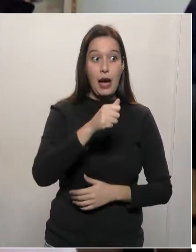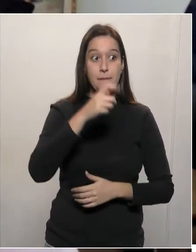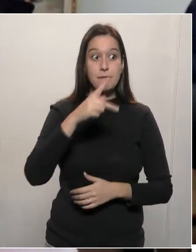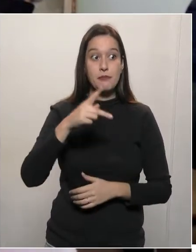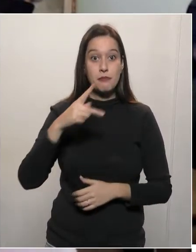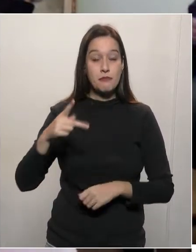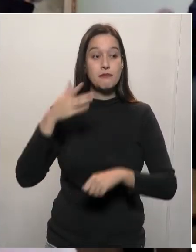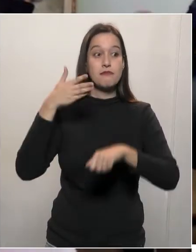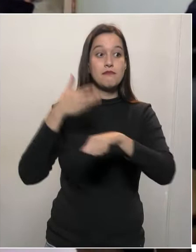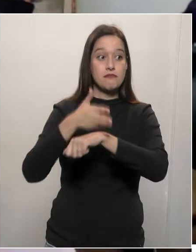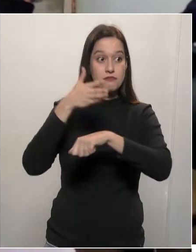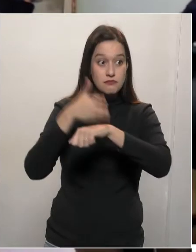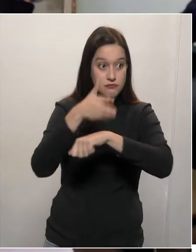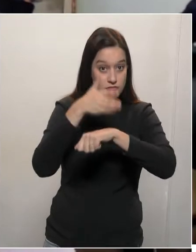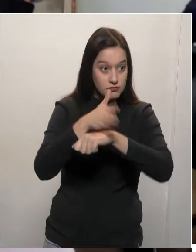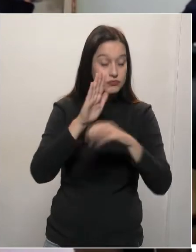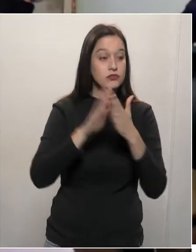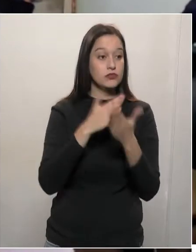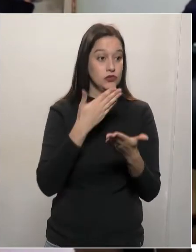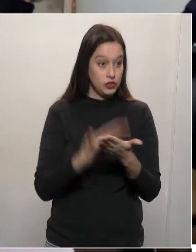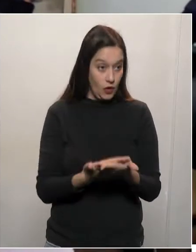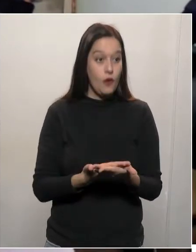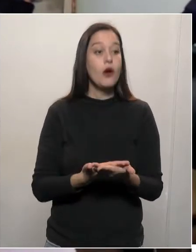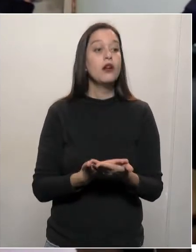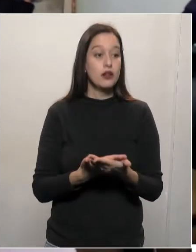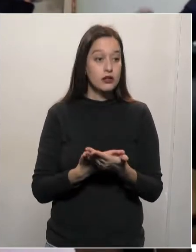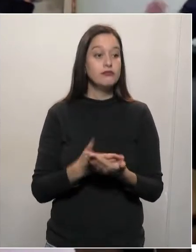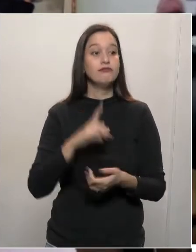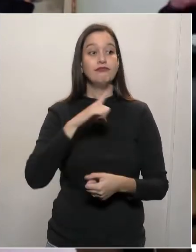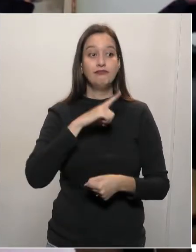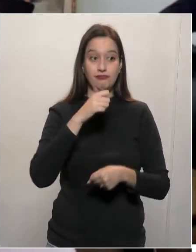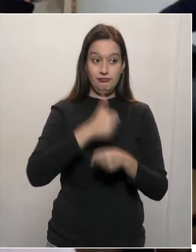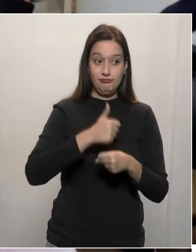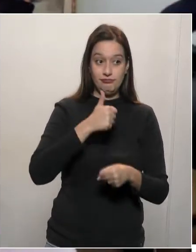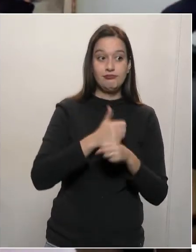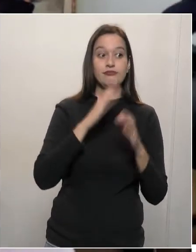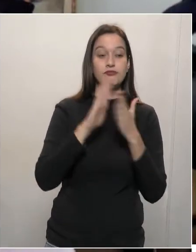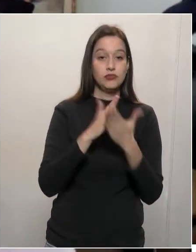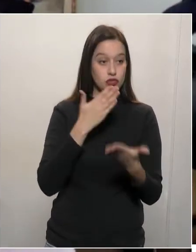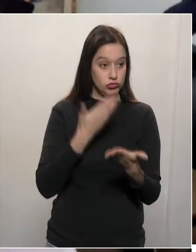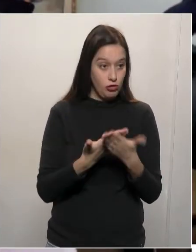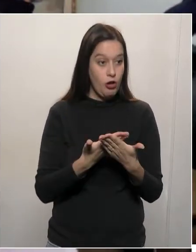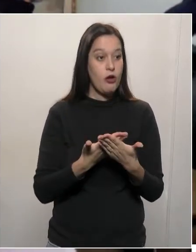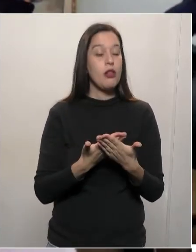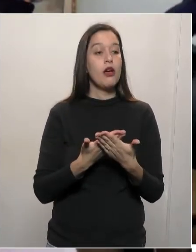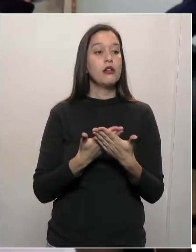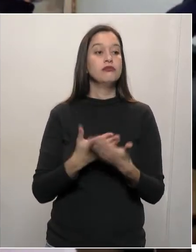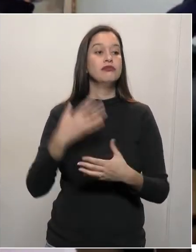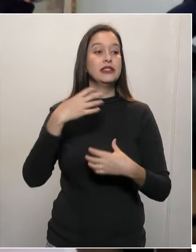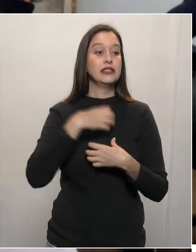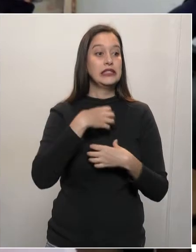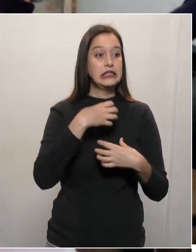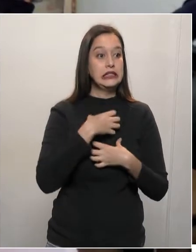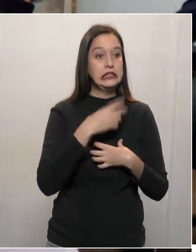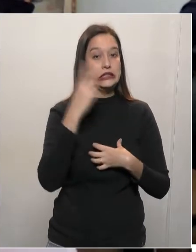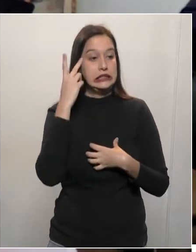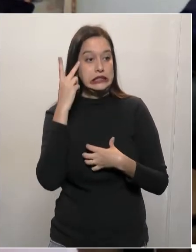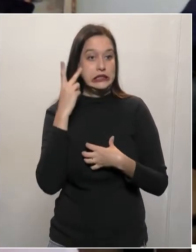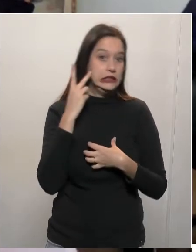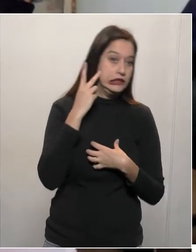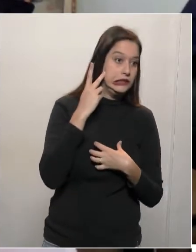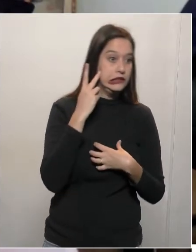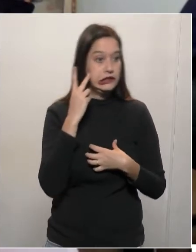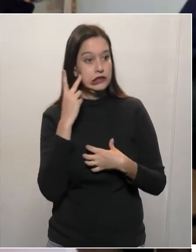Os diretores que estão constrangendo, eu poderia dizer para o senhor, que são diretores que são contra. Esses estão constrangendo, dando trabalho